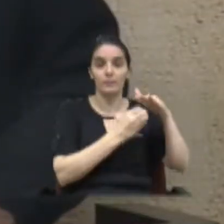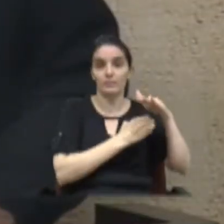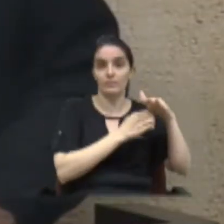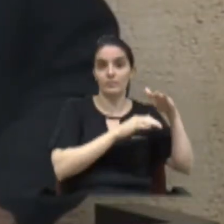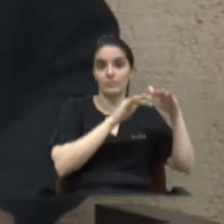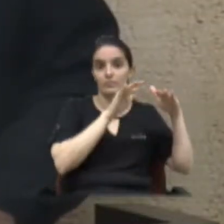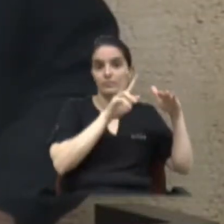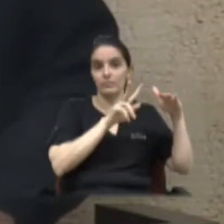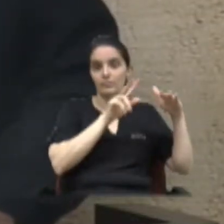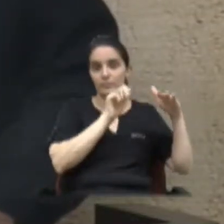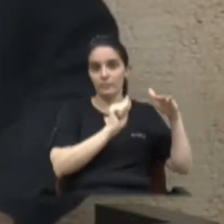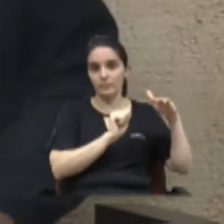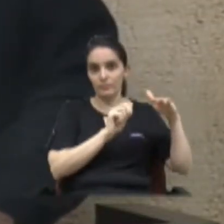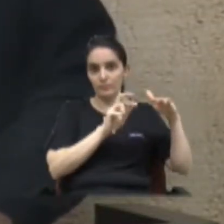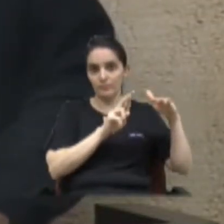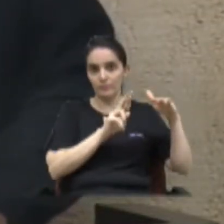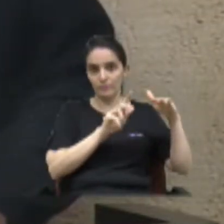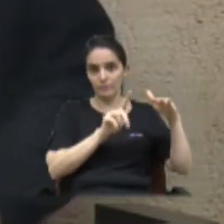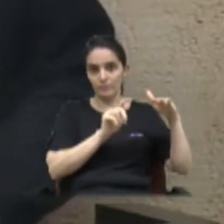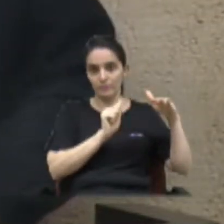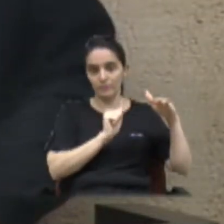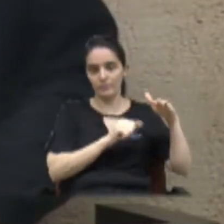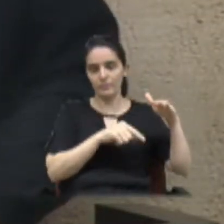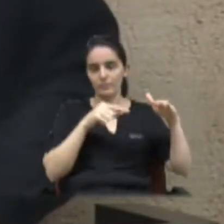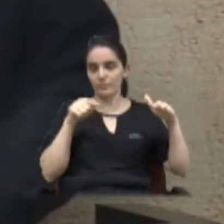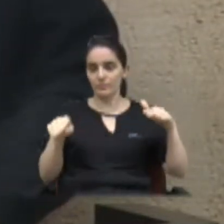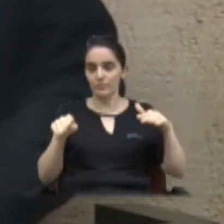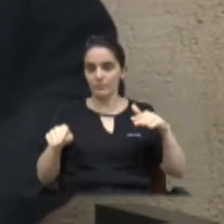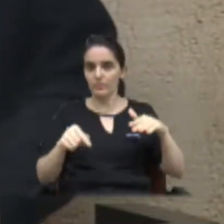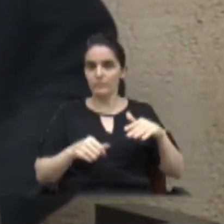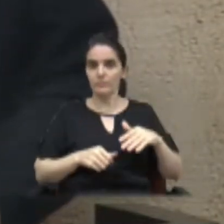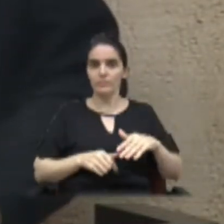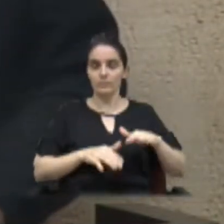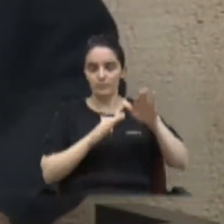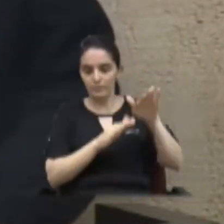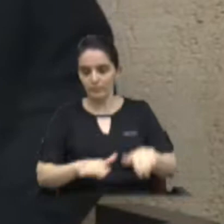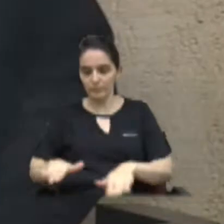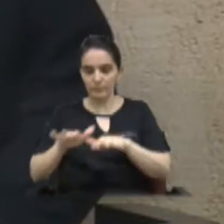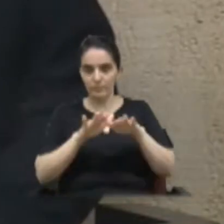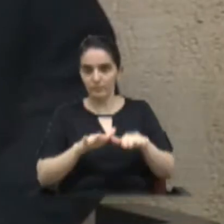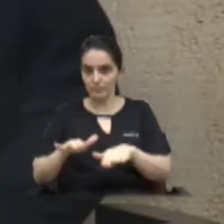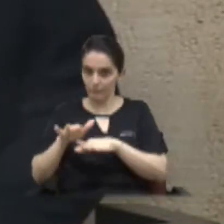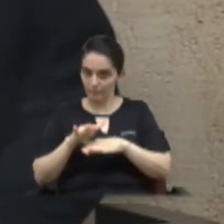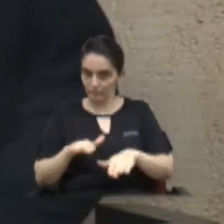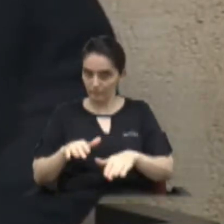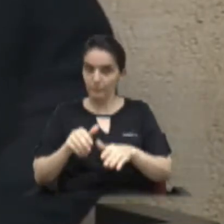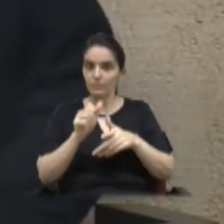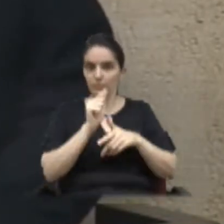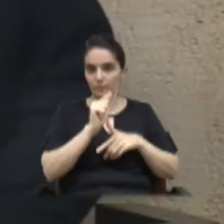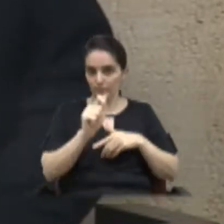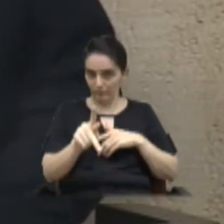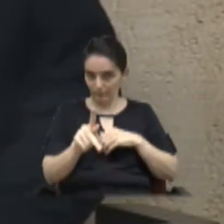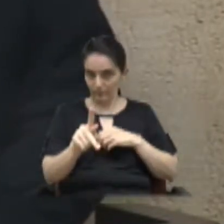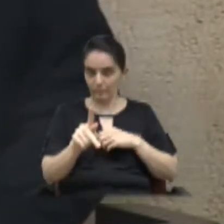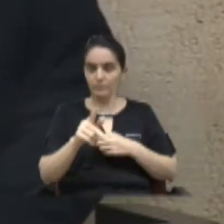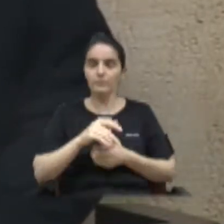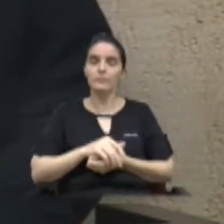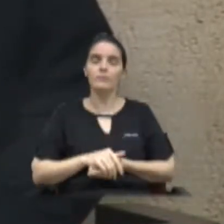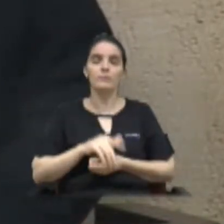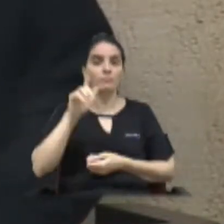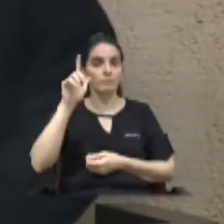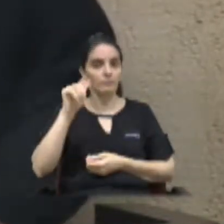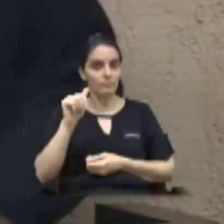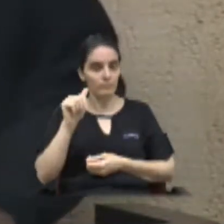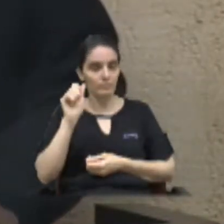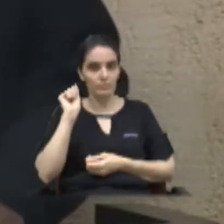desenvolveu a função de encarregado de produção fundição, tendo lá se aposentado. Após a